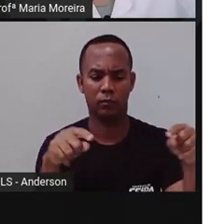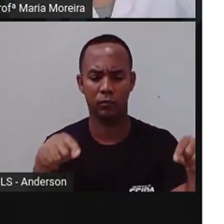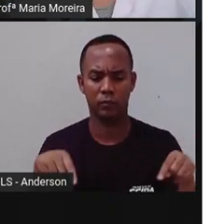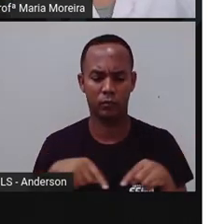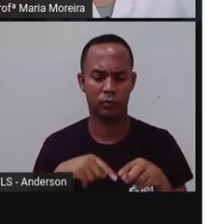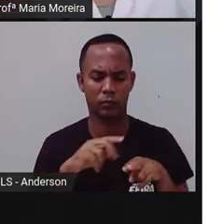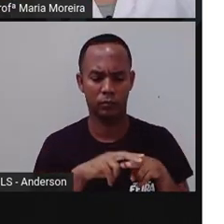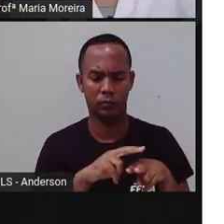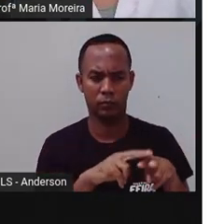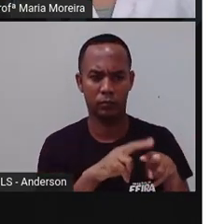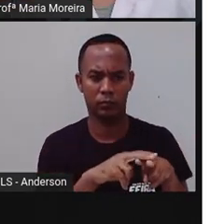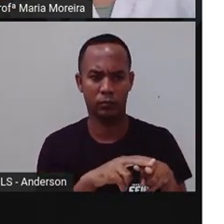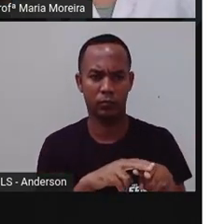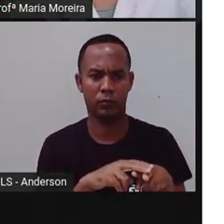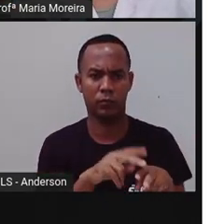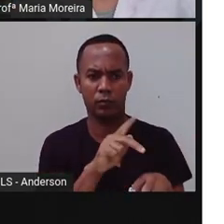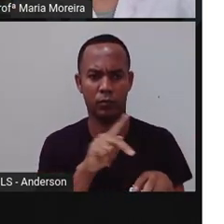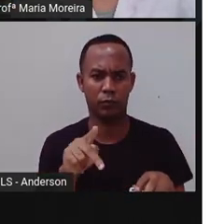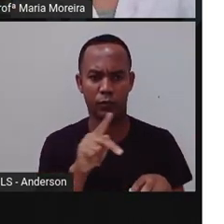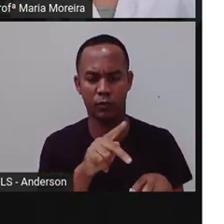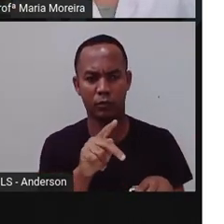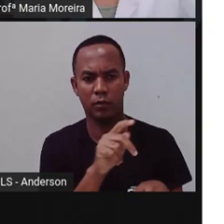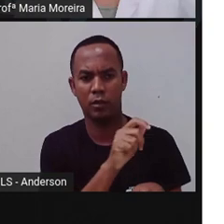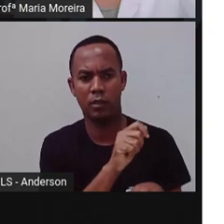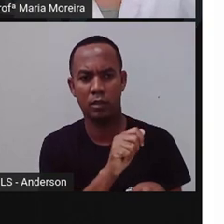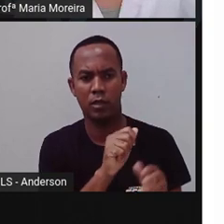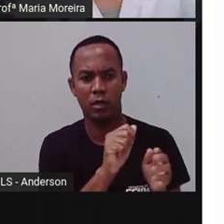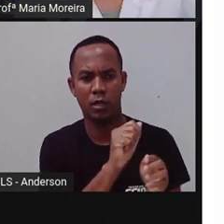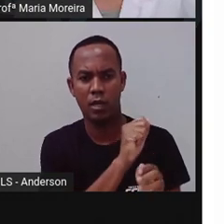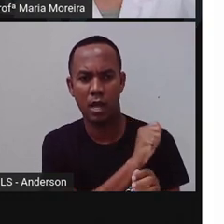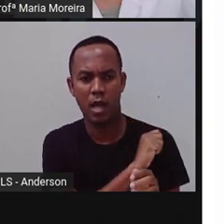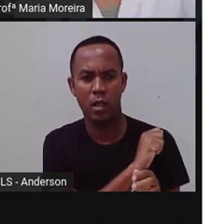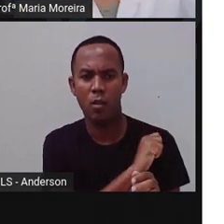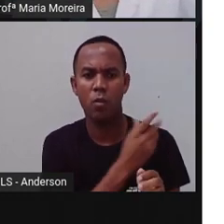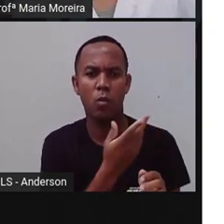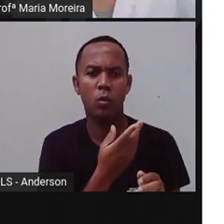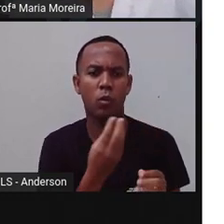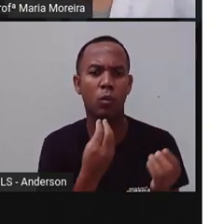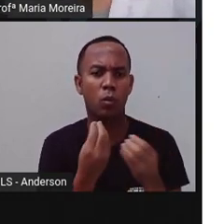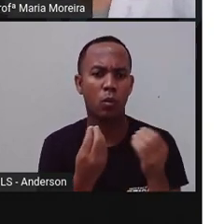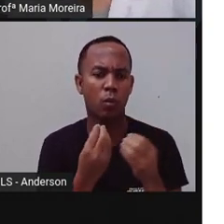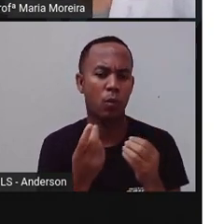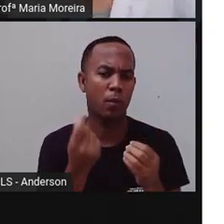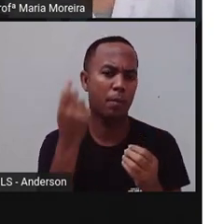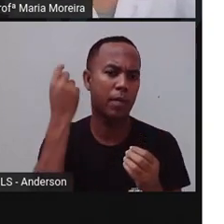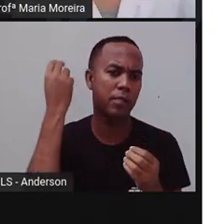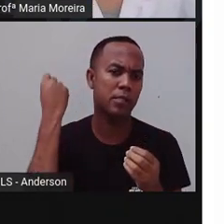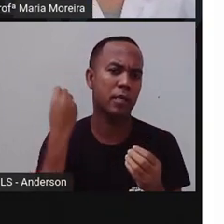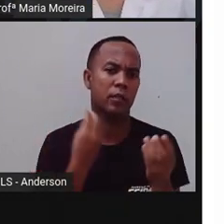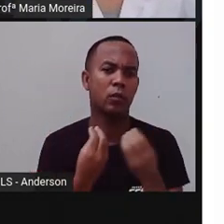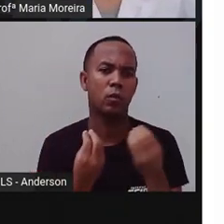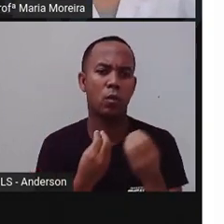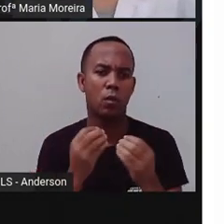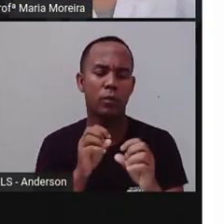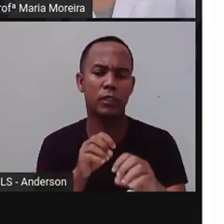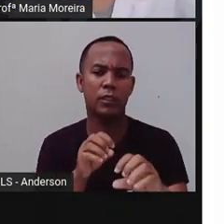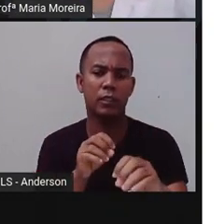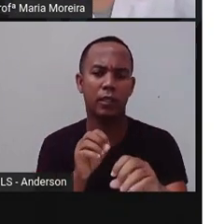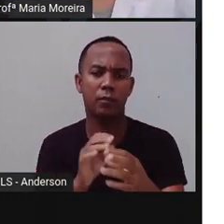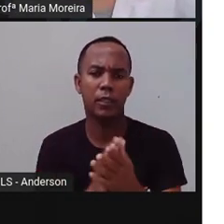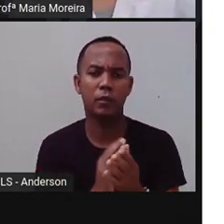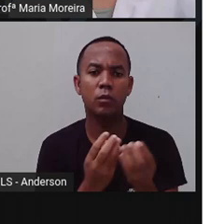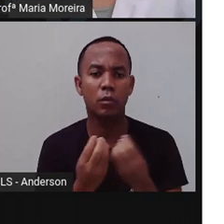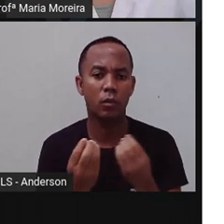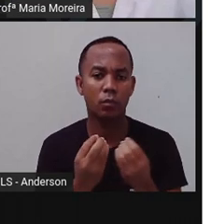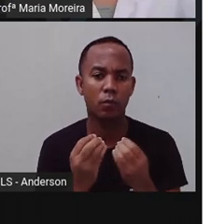né? O professor, os alunos, essa estrutura. Vale lembrar o quê? Que os ensinamentos, eles eram passados de pai para